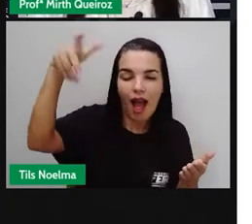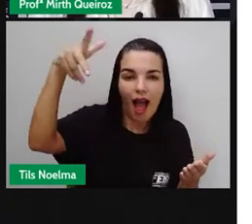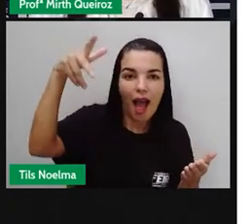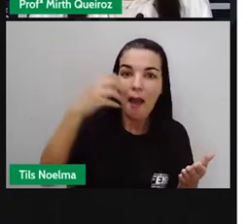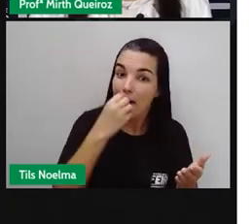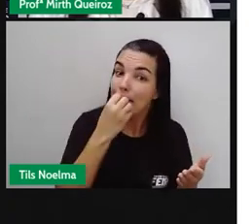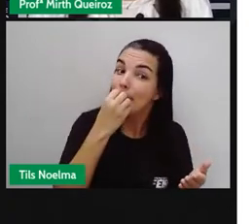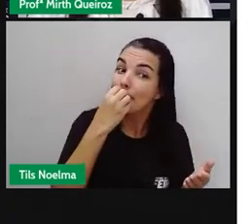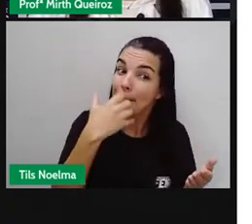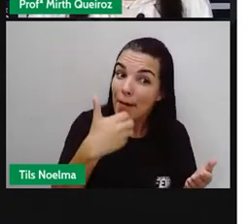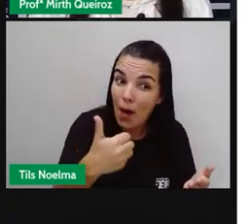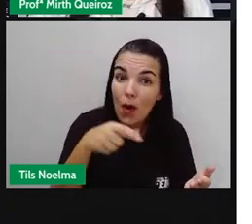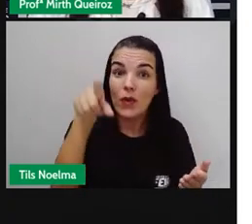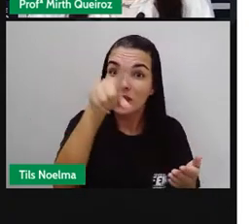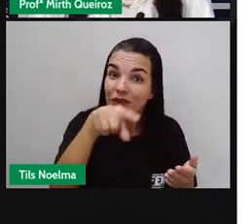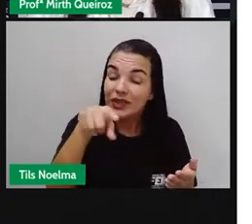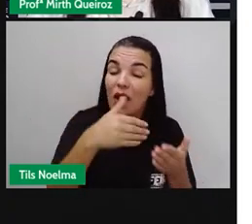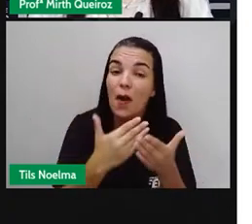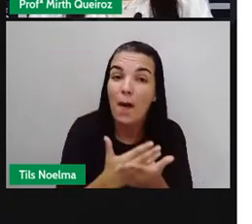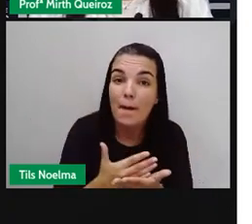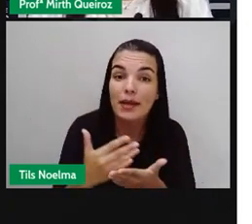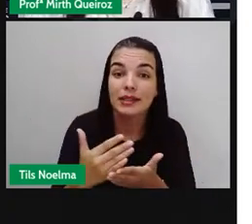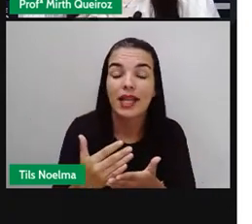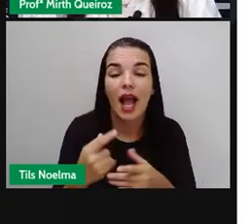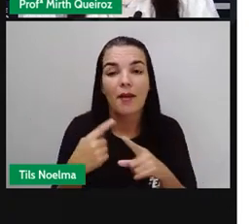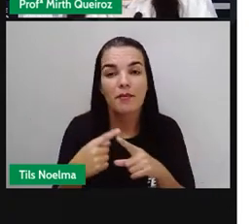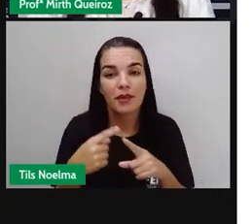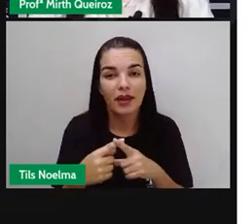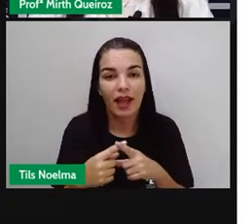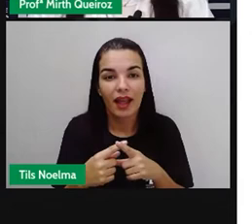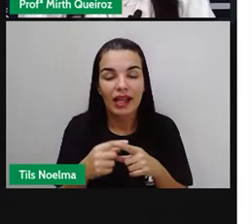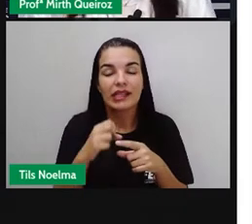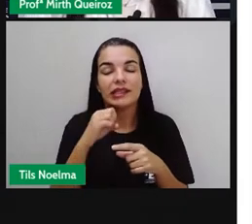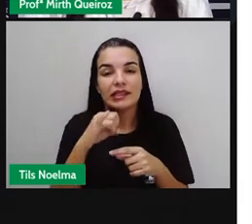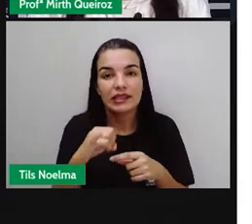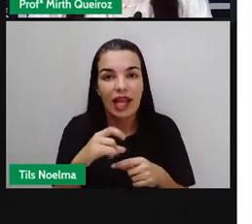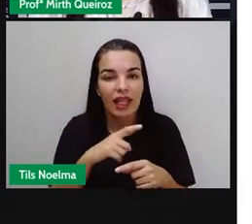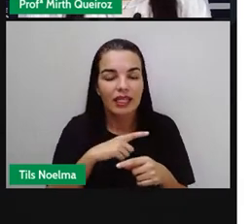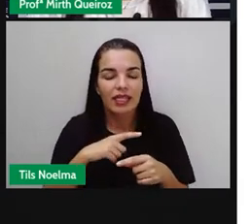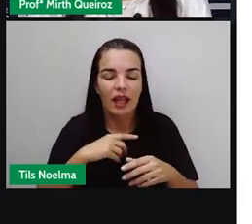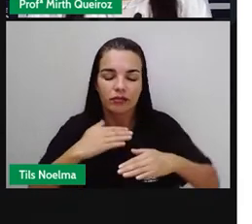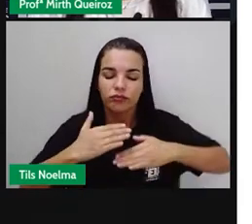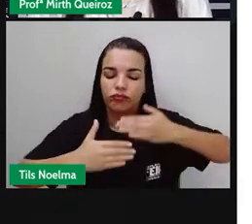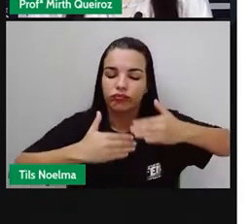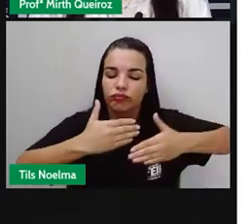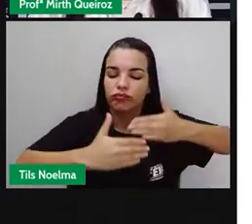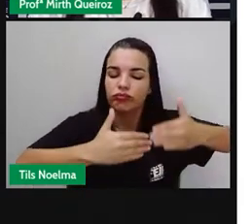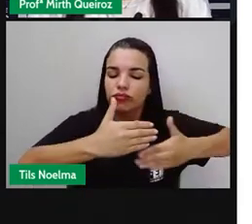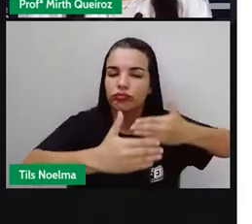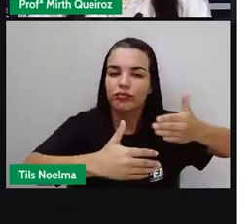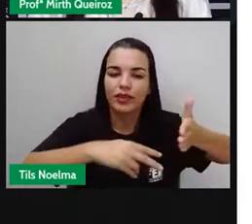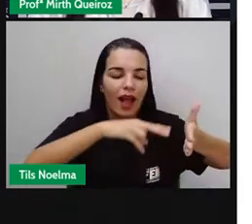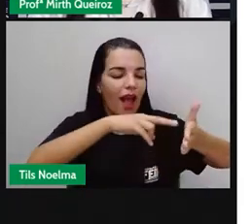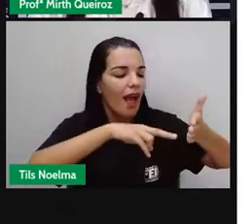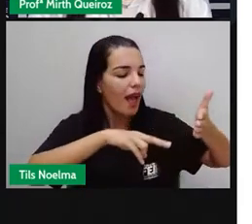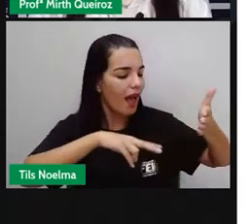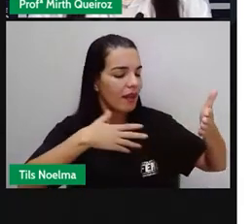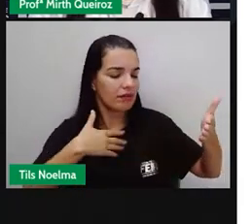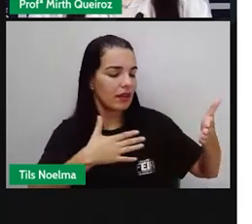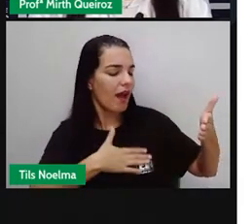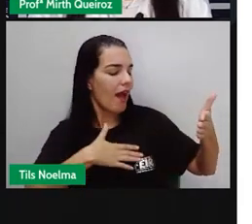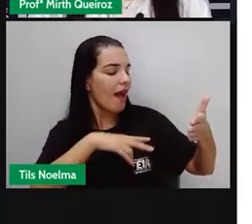aí, os contos em si. Para quem está começando a se tornar leitor ali, é uma boa pedida